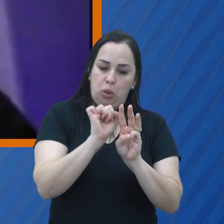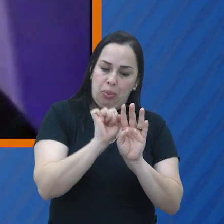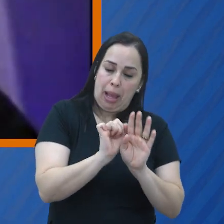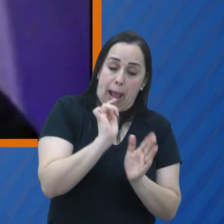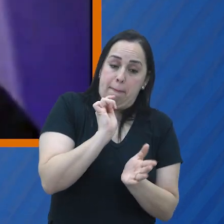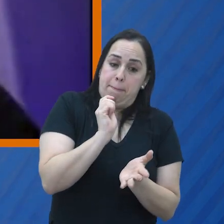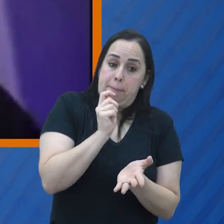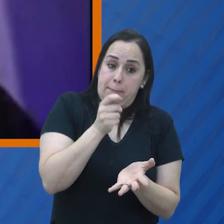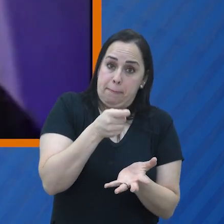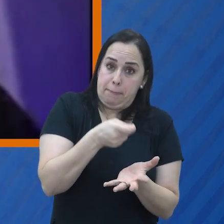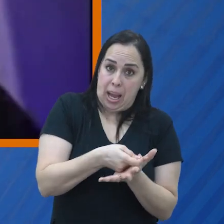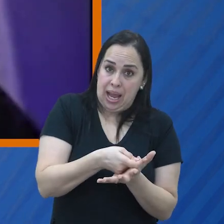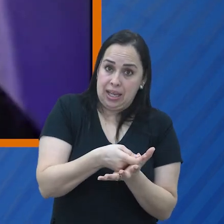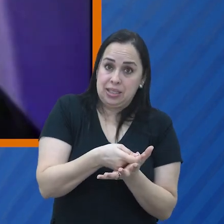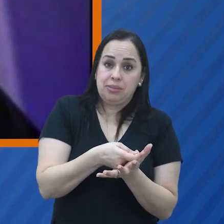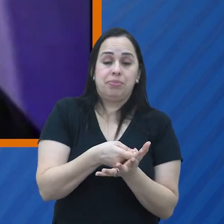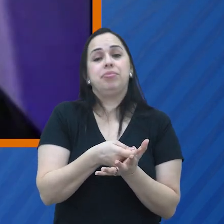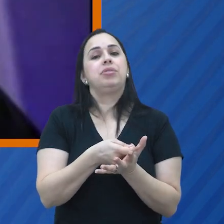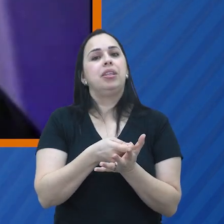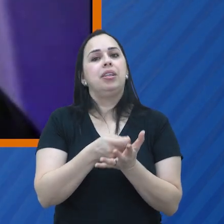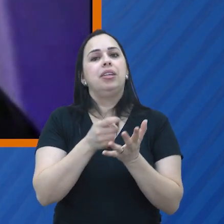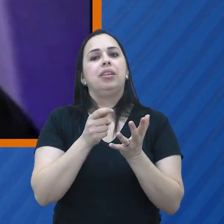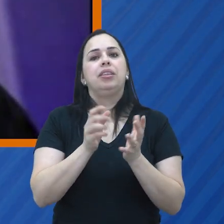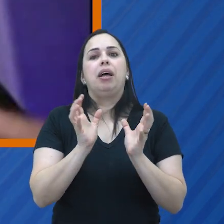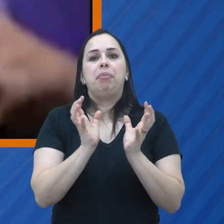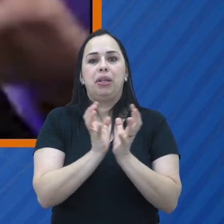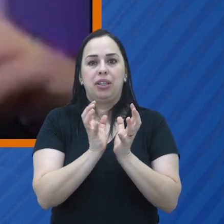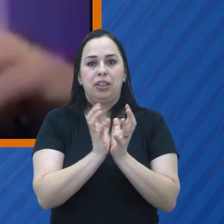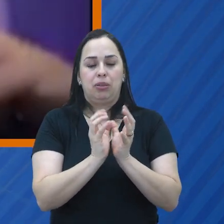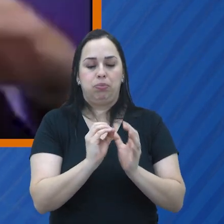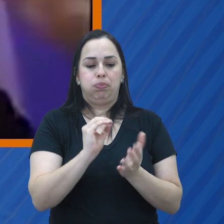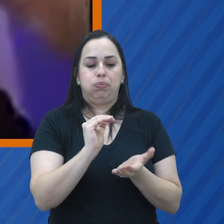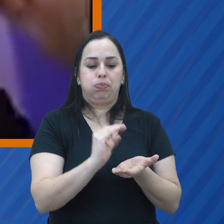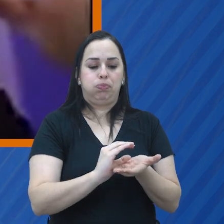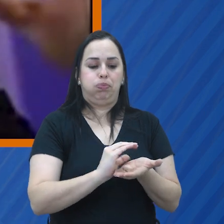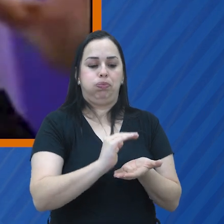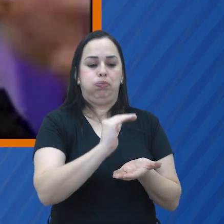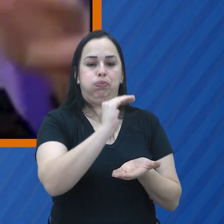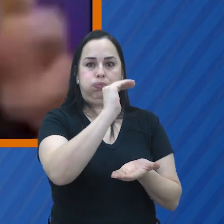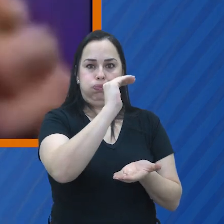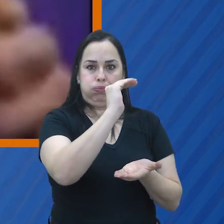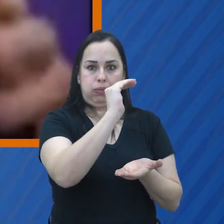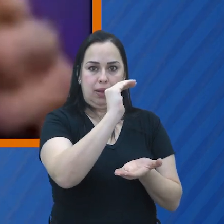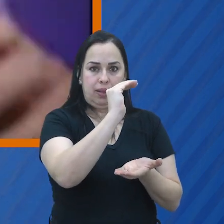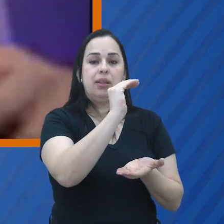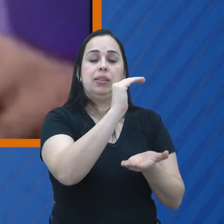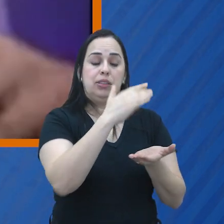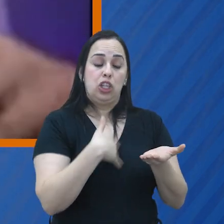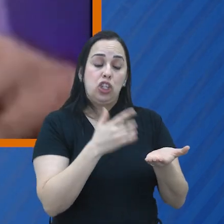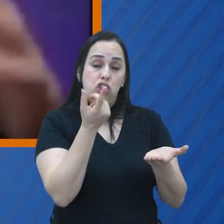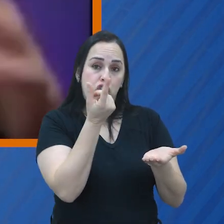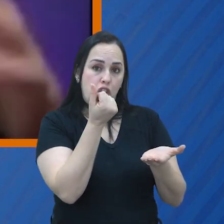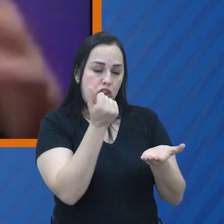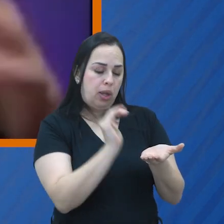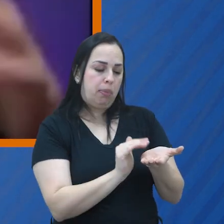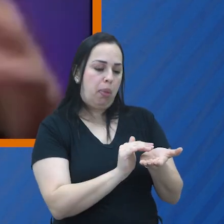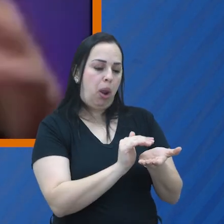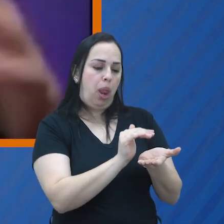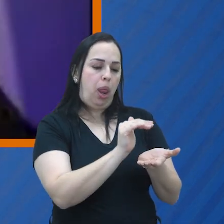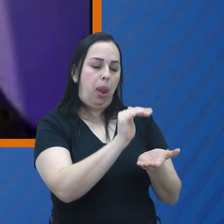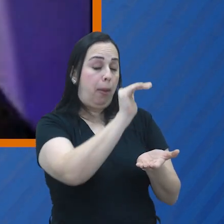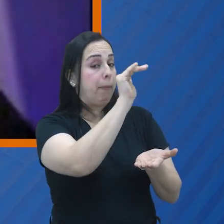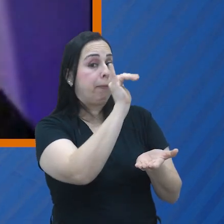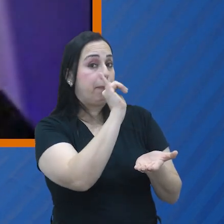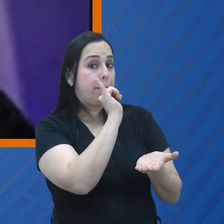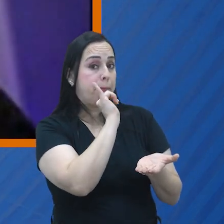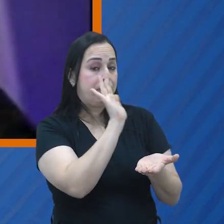todos os meses, e aí sempre que as pessoas pagam a parcela, junta um montante de dinheiro para esse grupo. Esse montante de dinheiro,